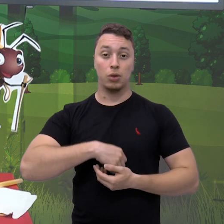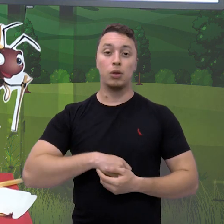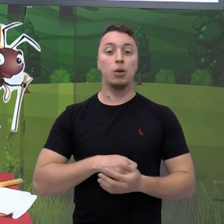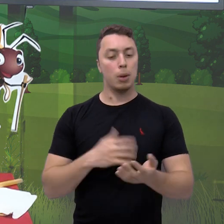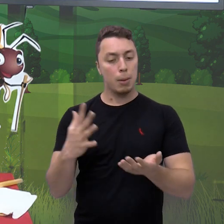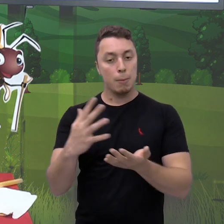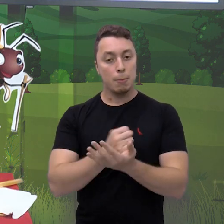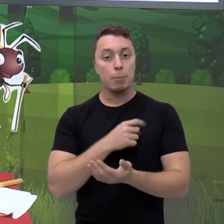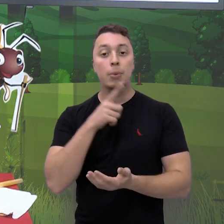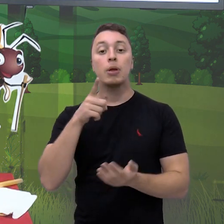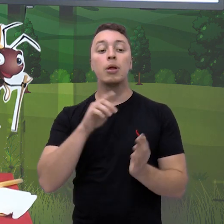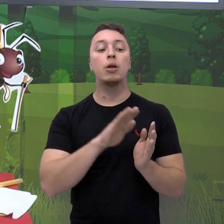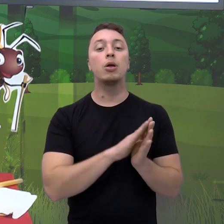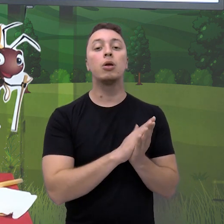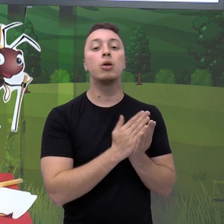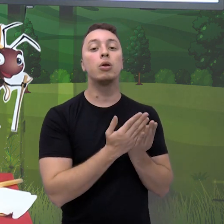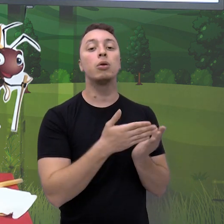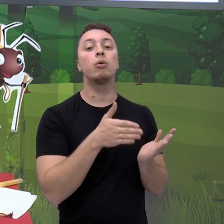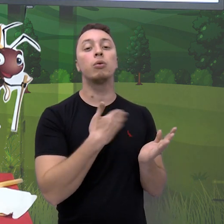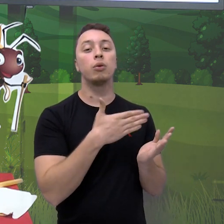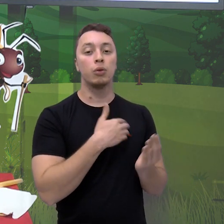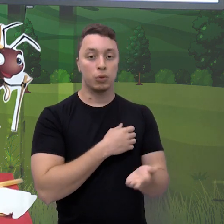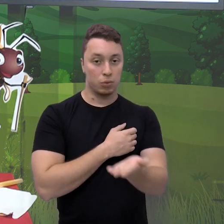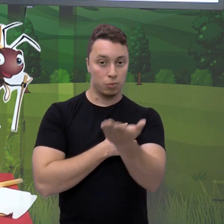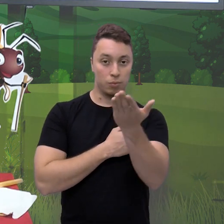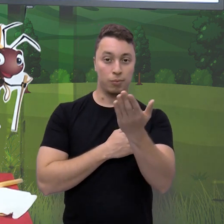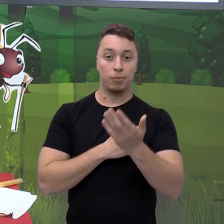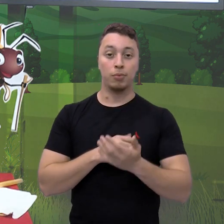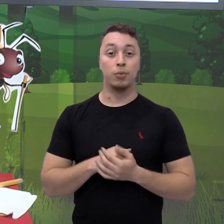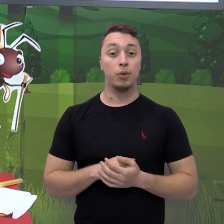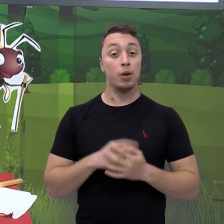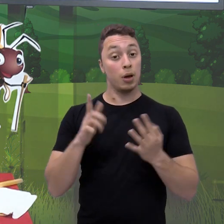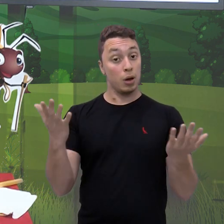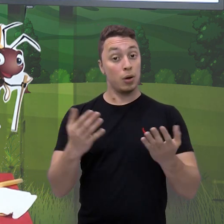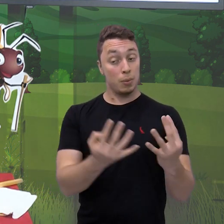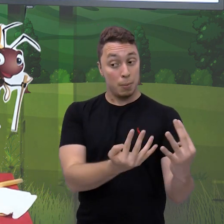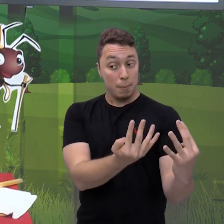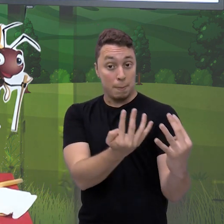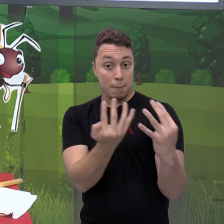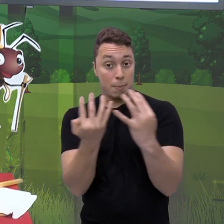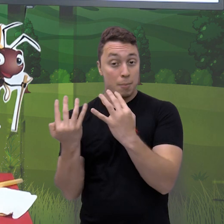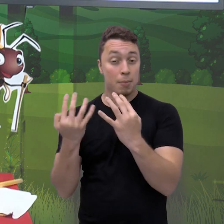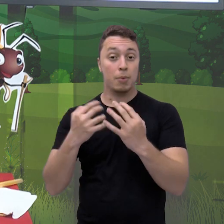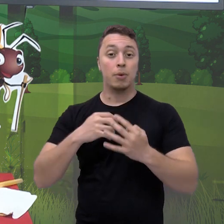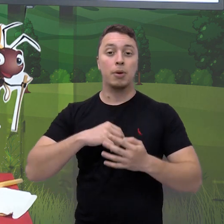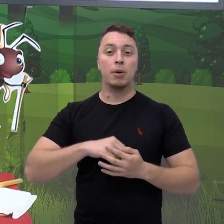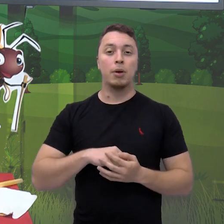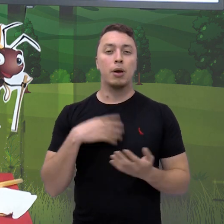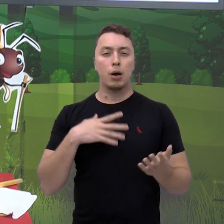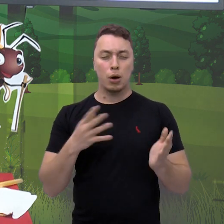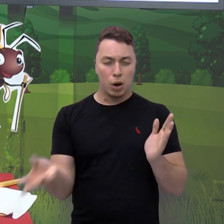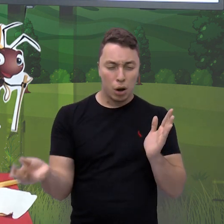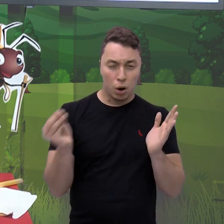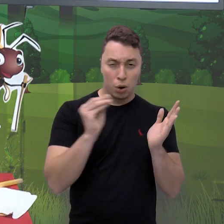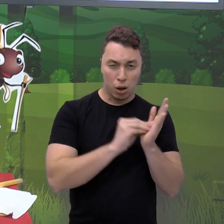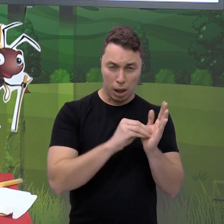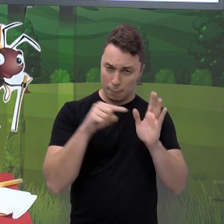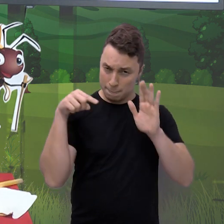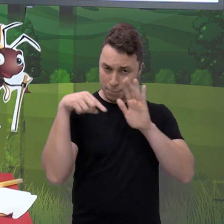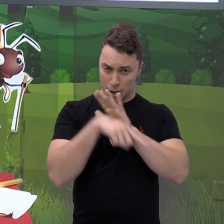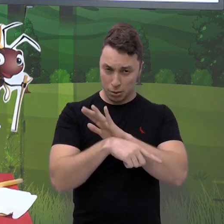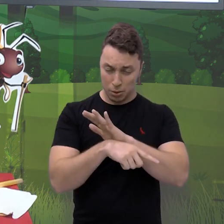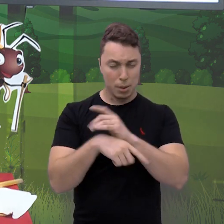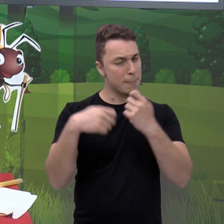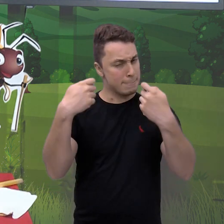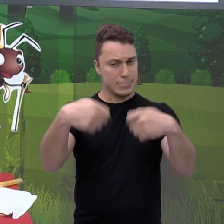caderninho de vocês e vamos prestar atenção, porque você não vai precisar colocar a pergunta que a gente vai fazer aqui.